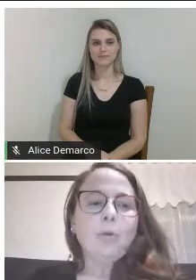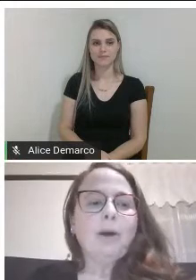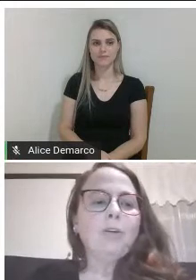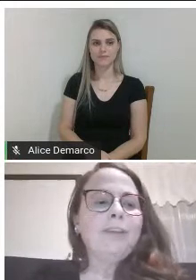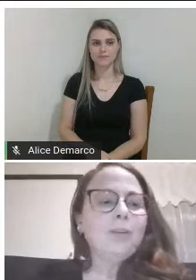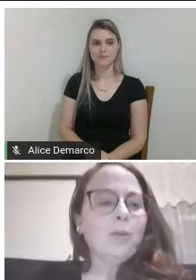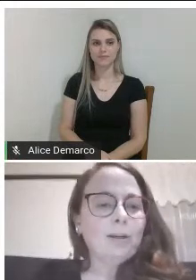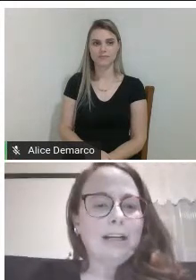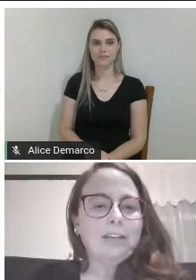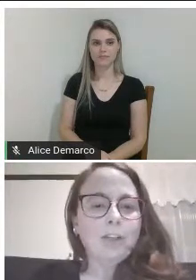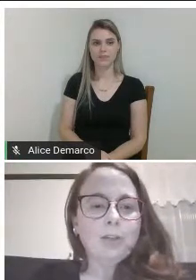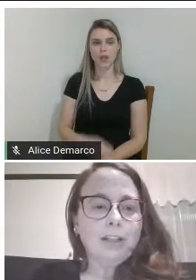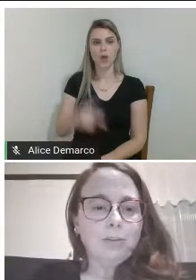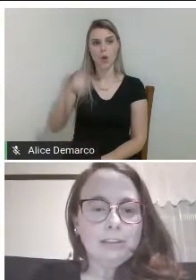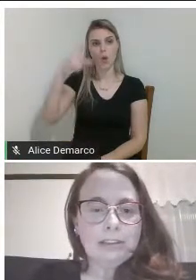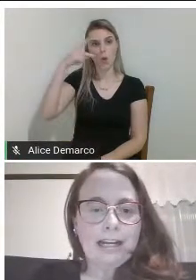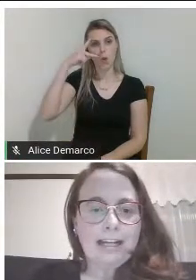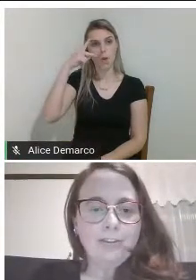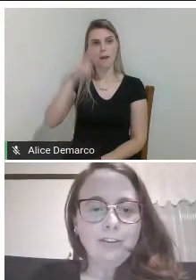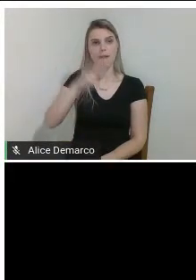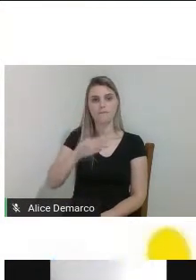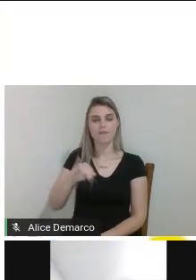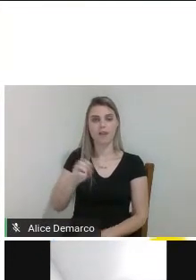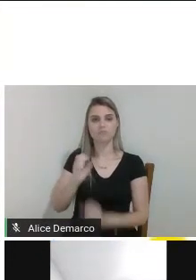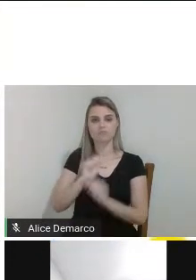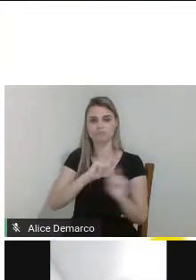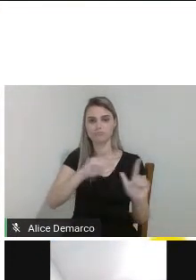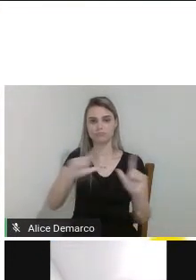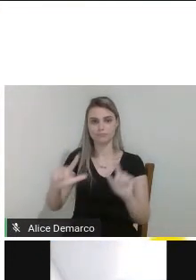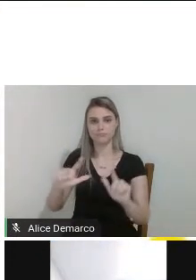o Paulo vai colocar já já os slides